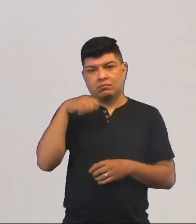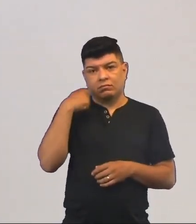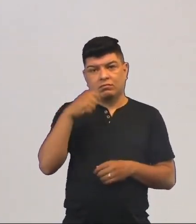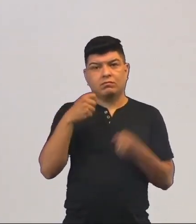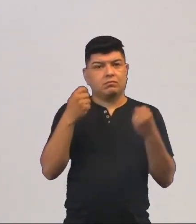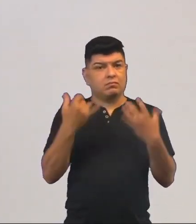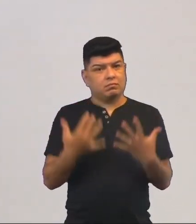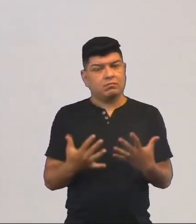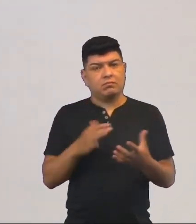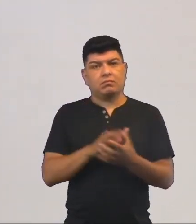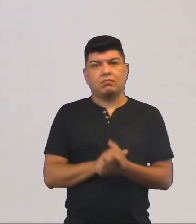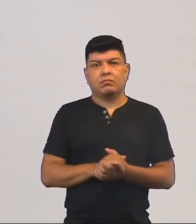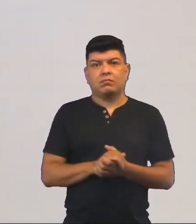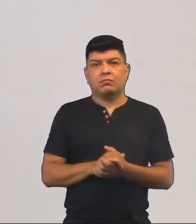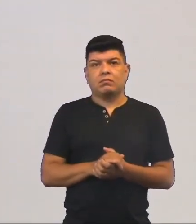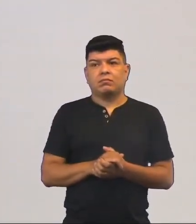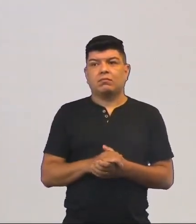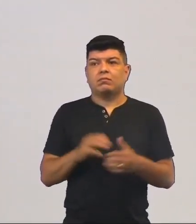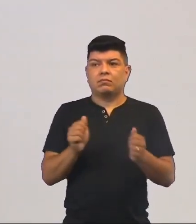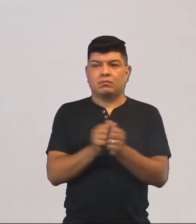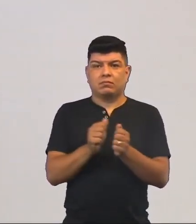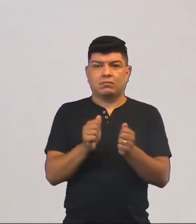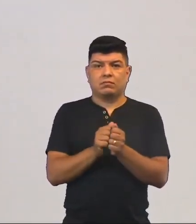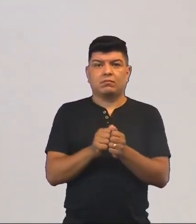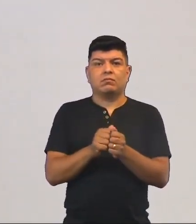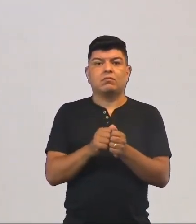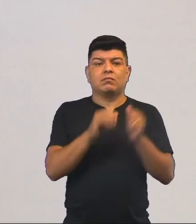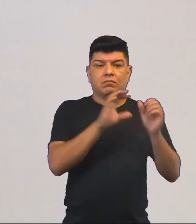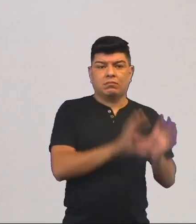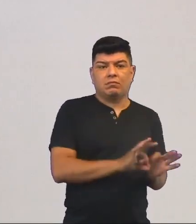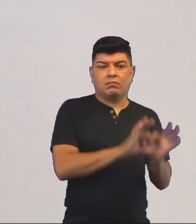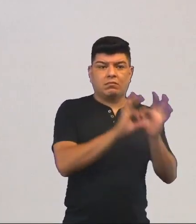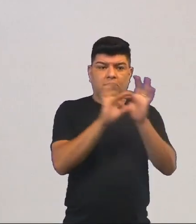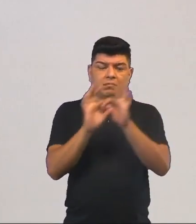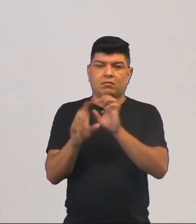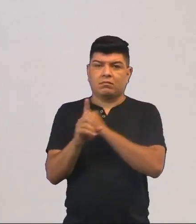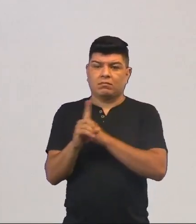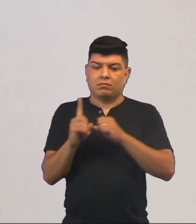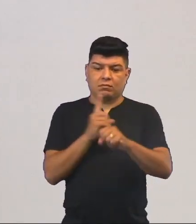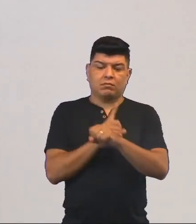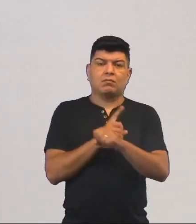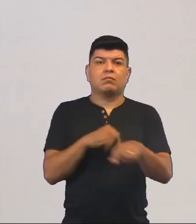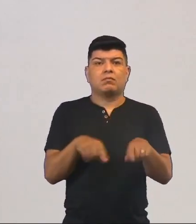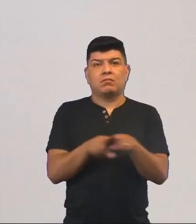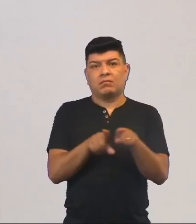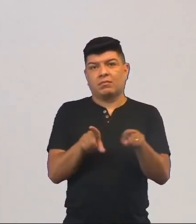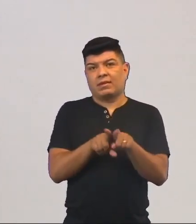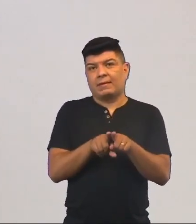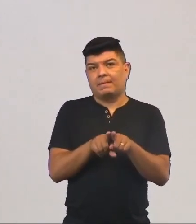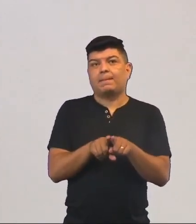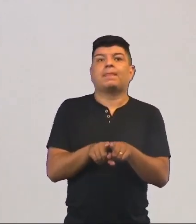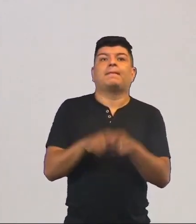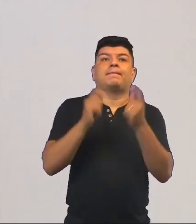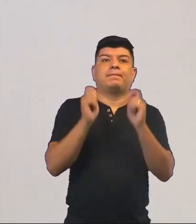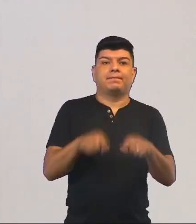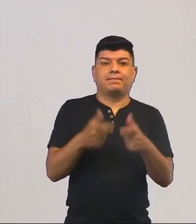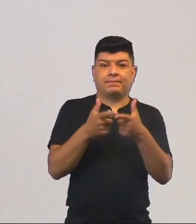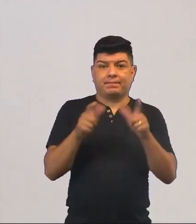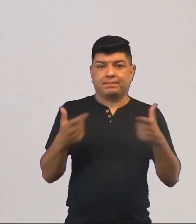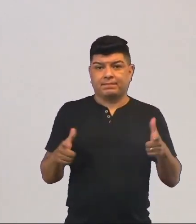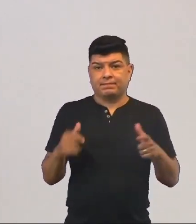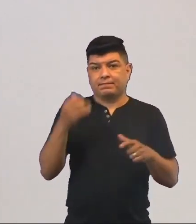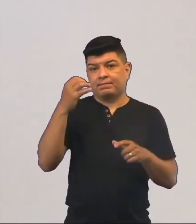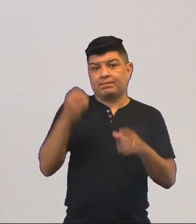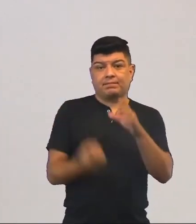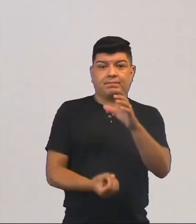fala que a criatividade faz parte do contexto social, né? E nós podemos aumentar essa